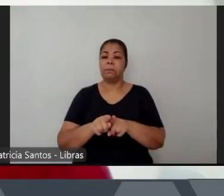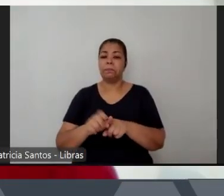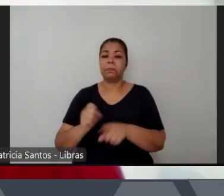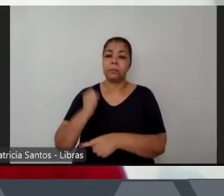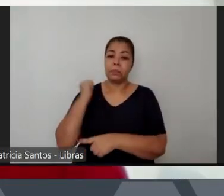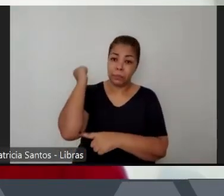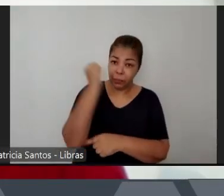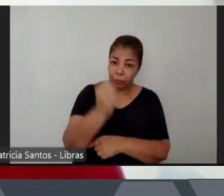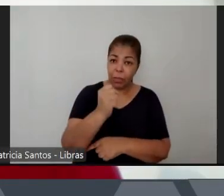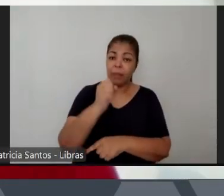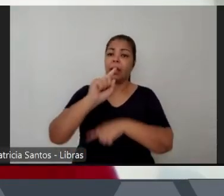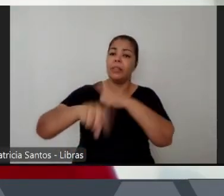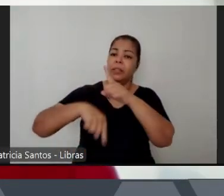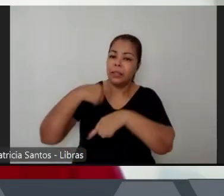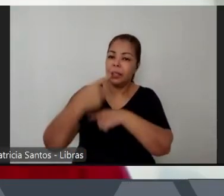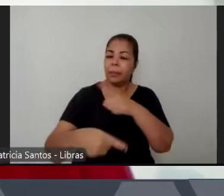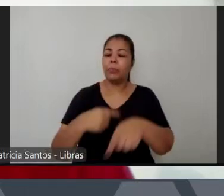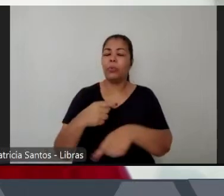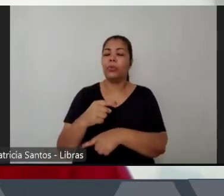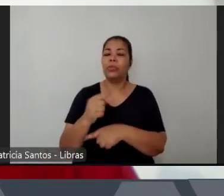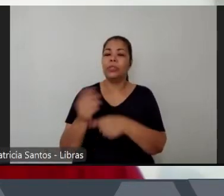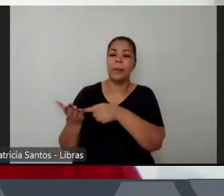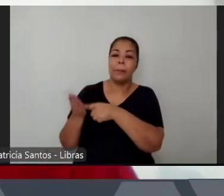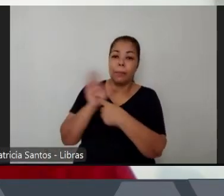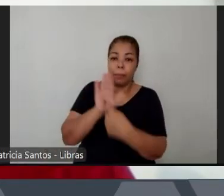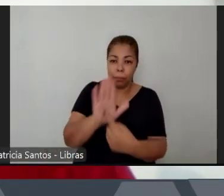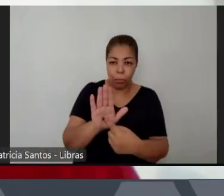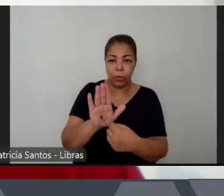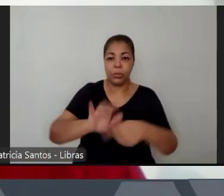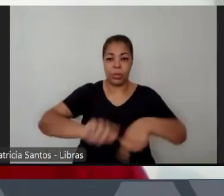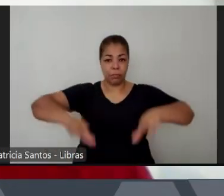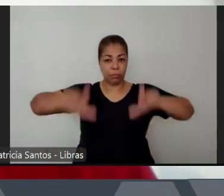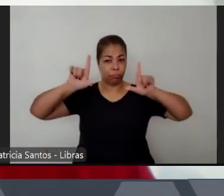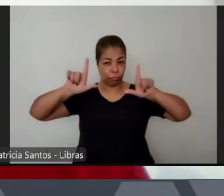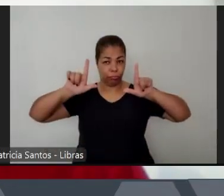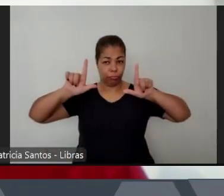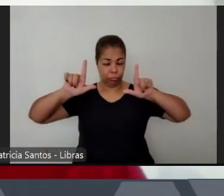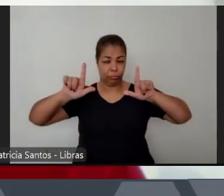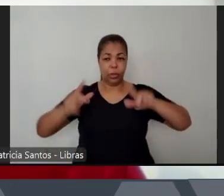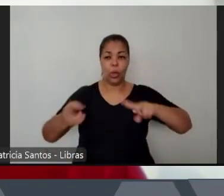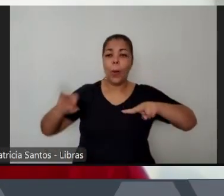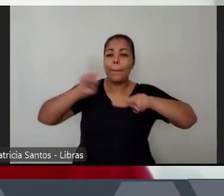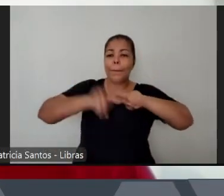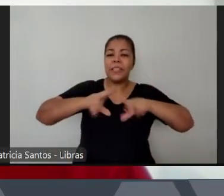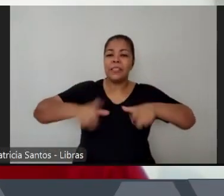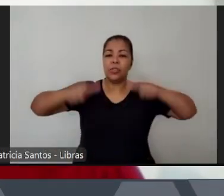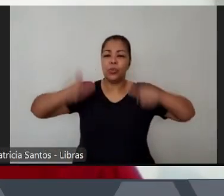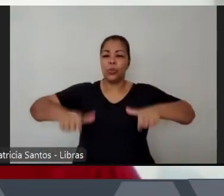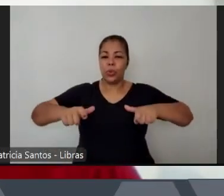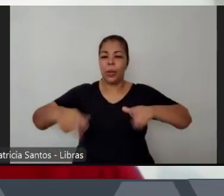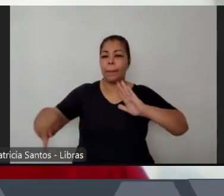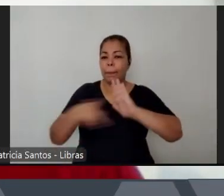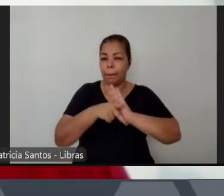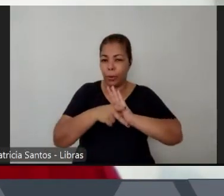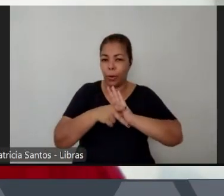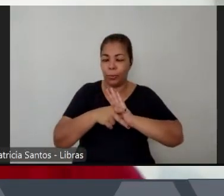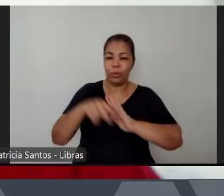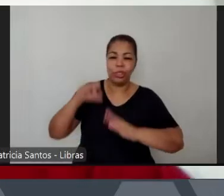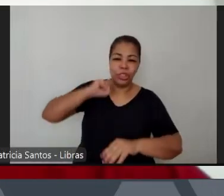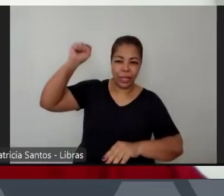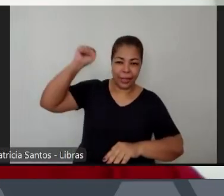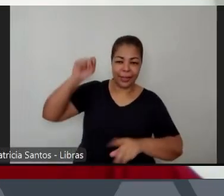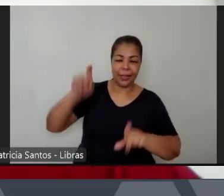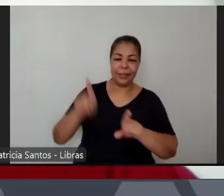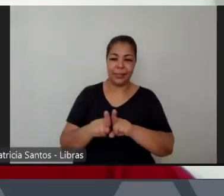Tiradentes, que era um presídio que também foi usado durante a ditadura militar e numa época que havia as prisões